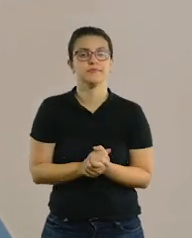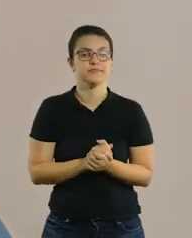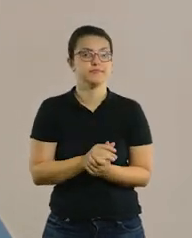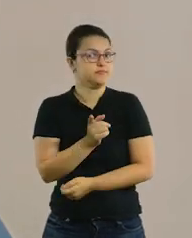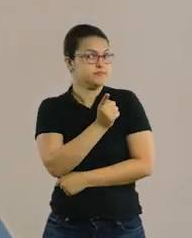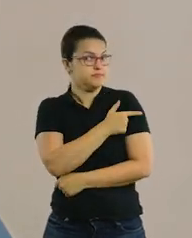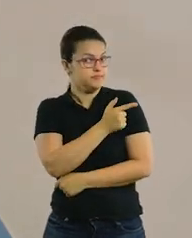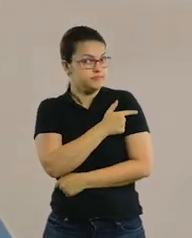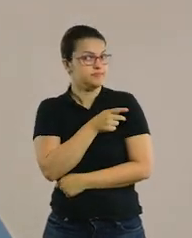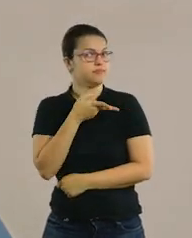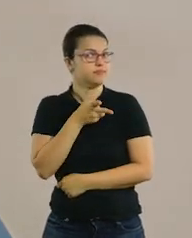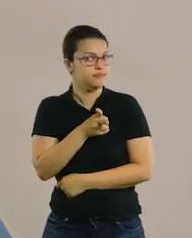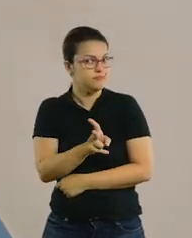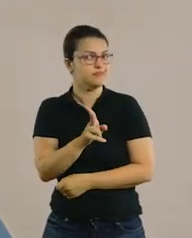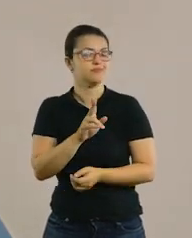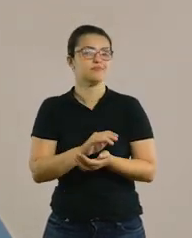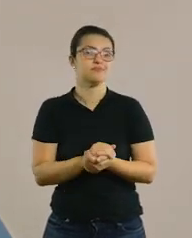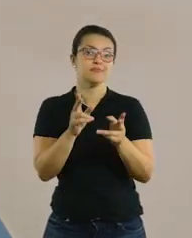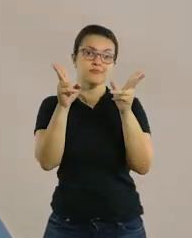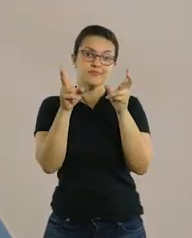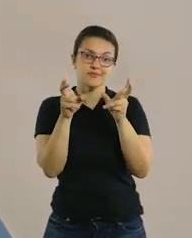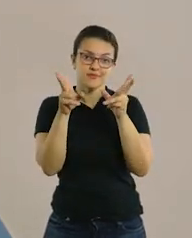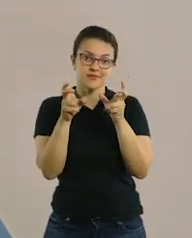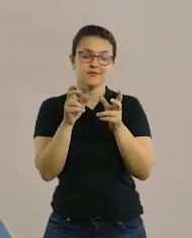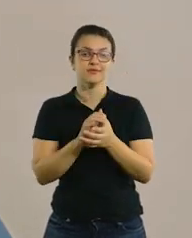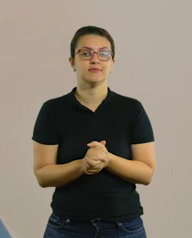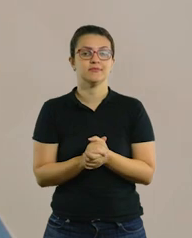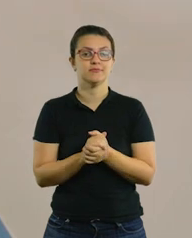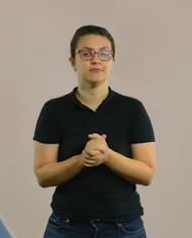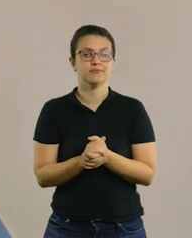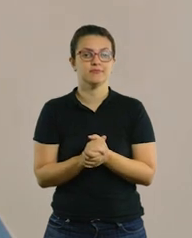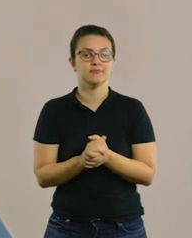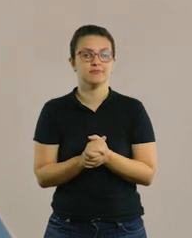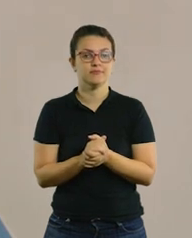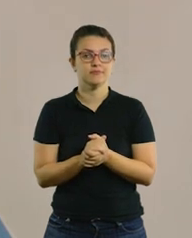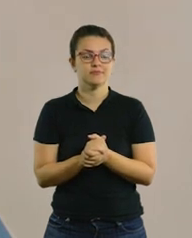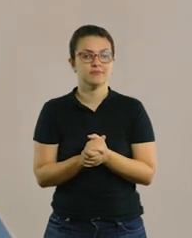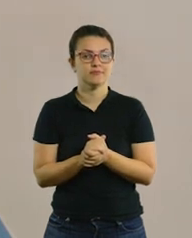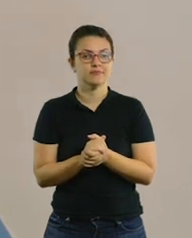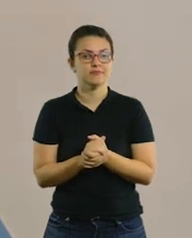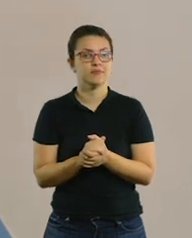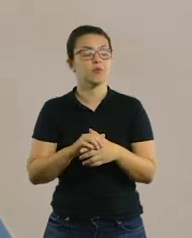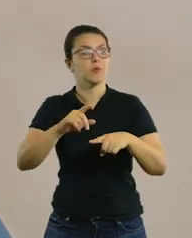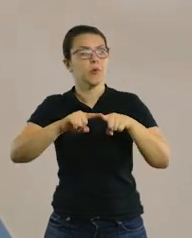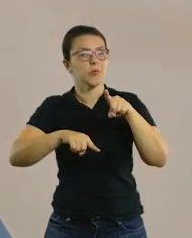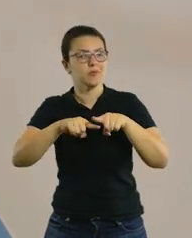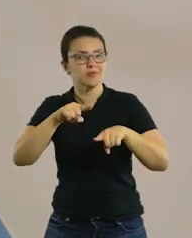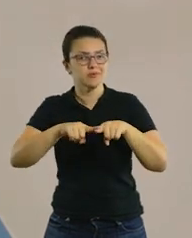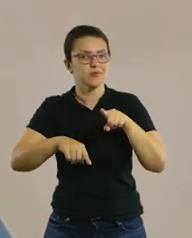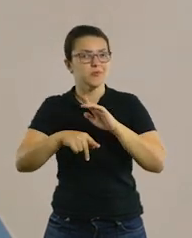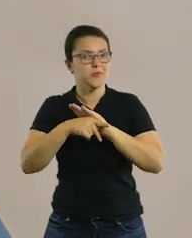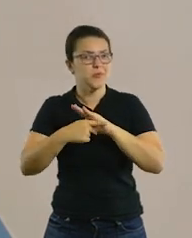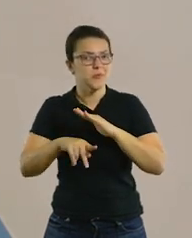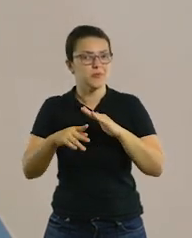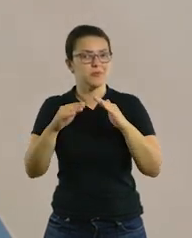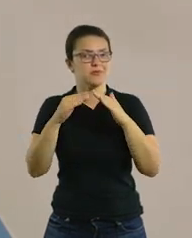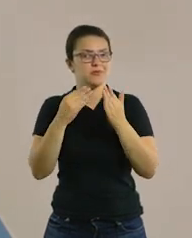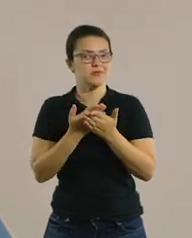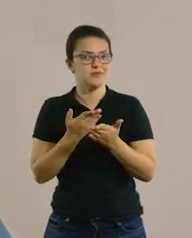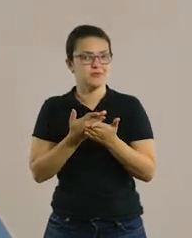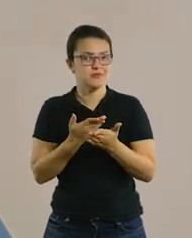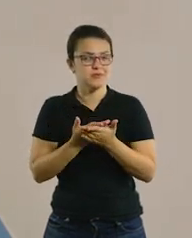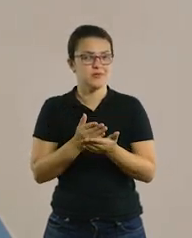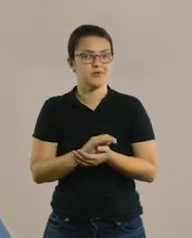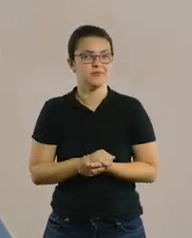turma do primeiro ano, nós continuaremos também com o tema das School Supplies ou os objetos escolares.